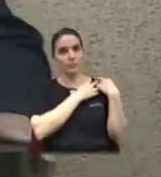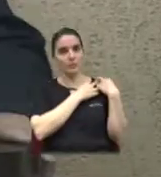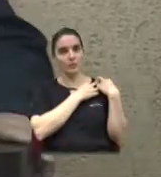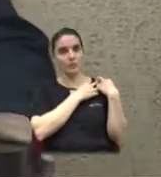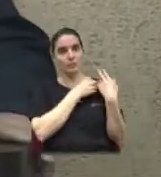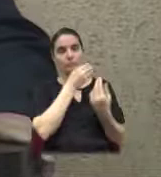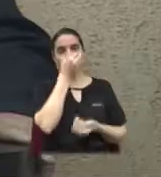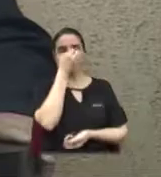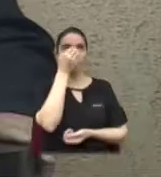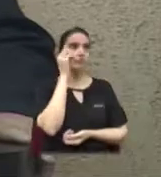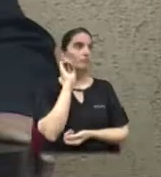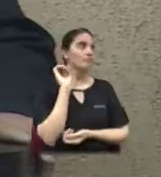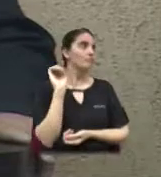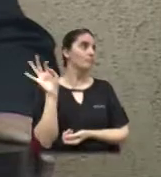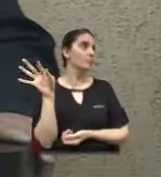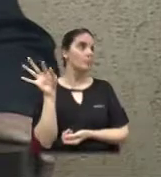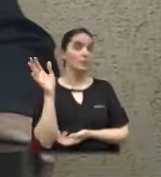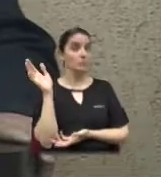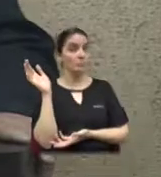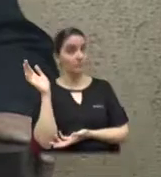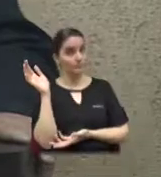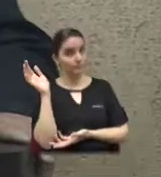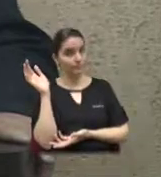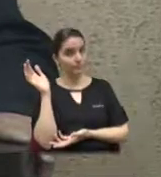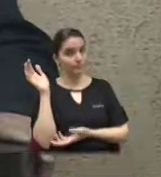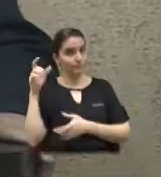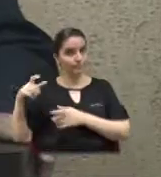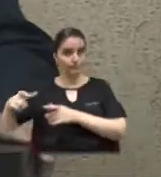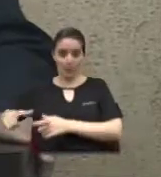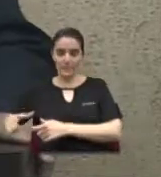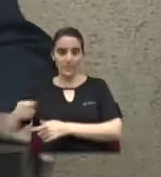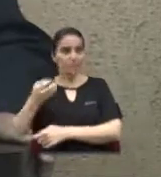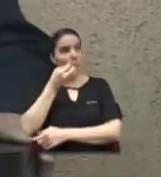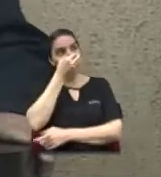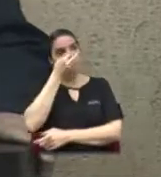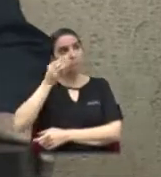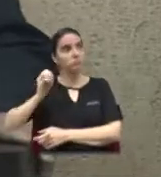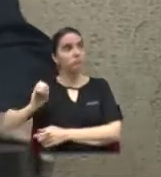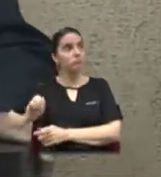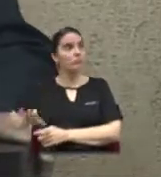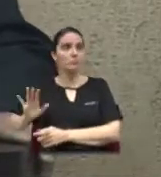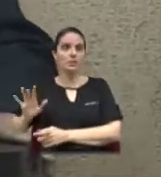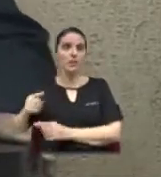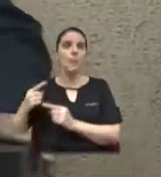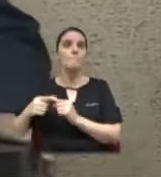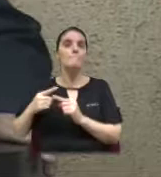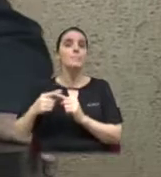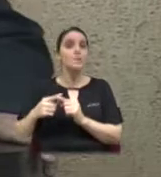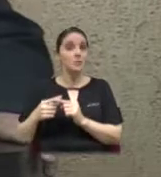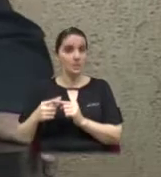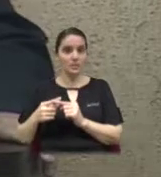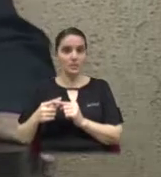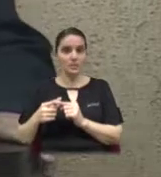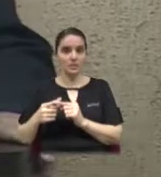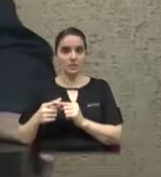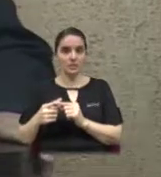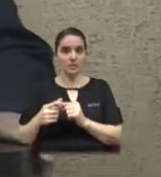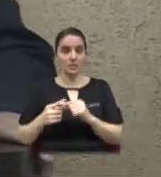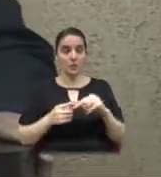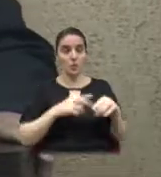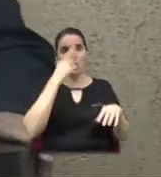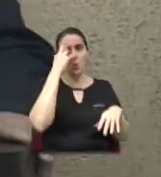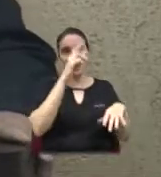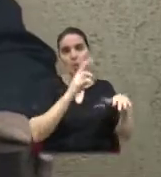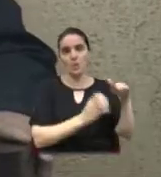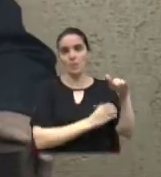costas para o bairro Jaguari. Simplesmente porque esse senhor que é o dono da granja,